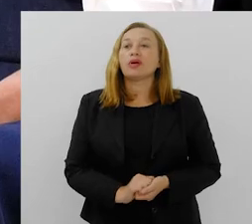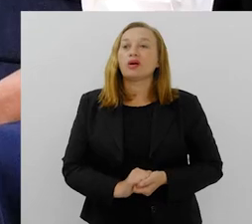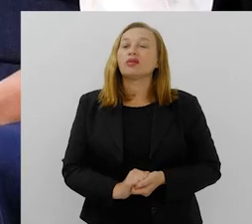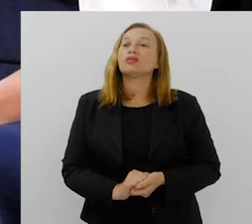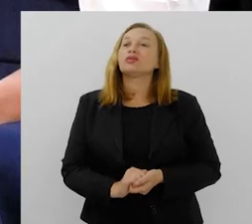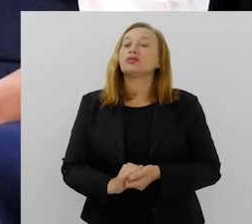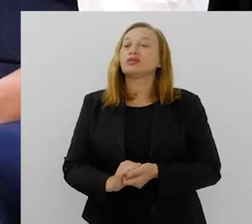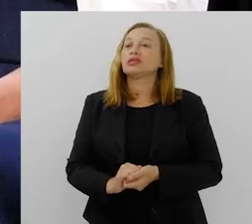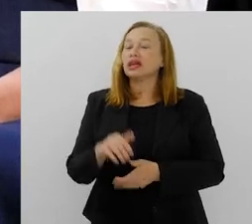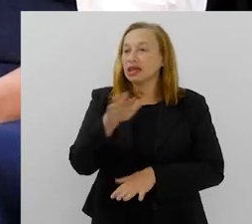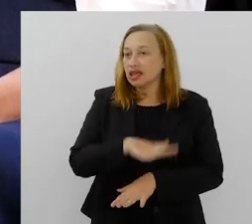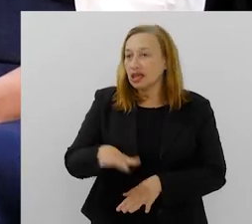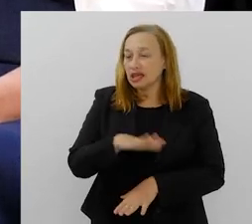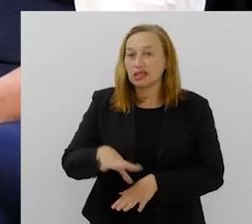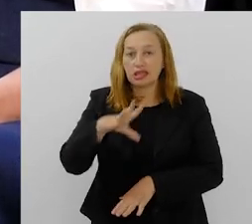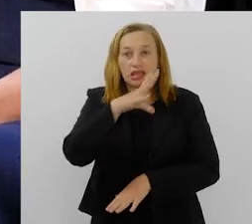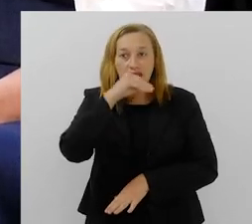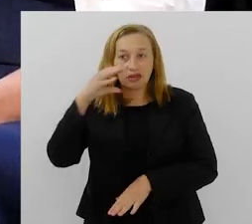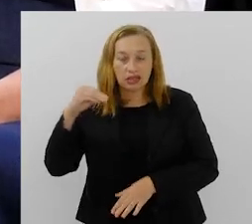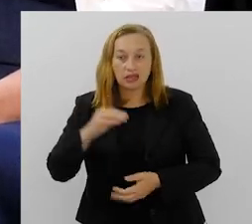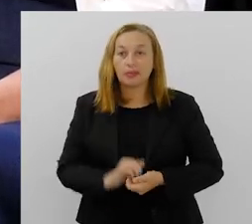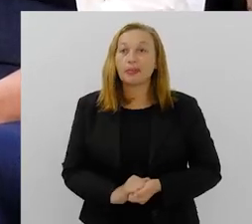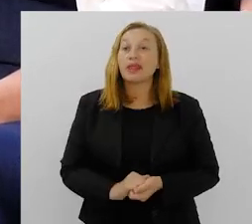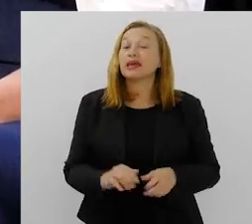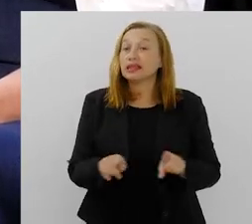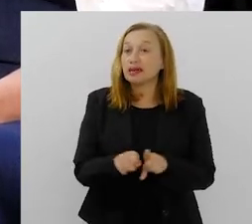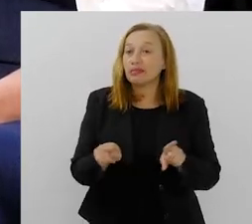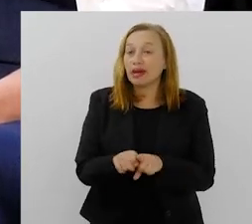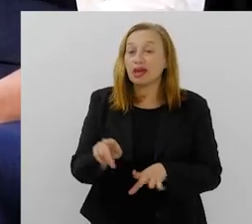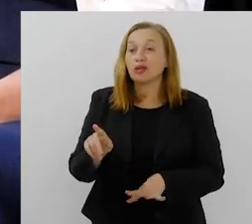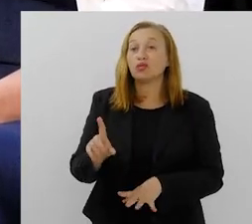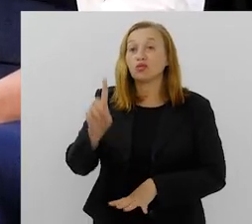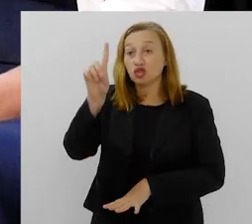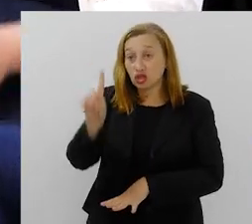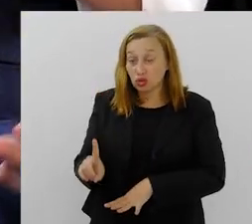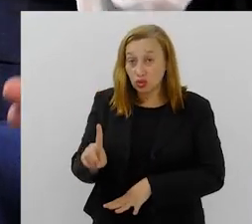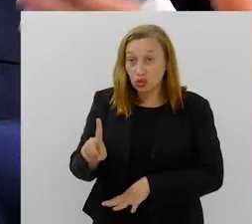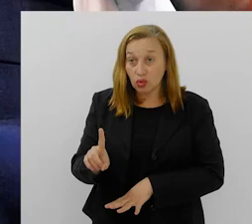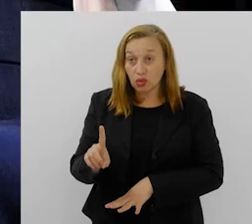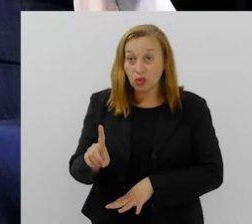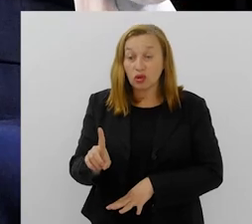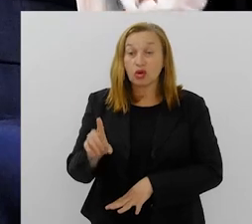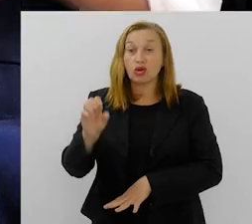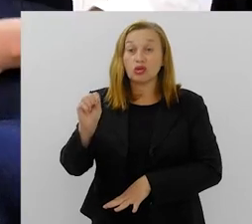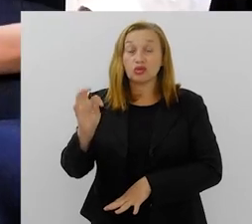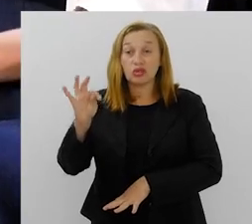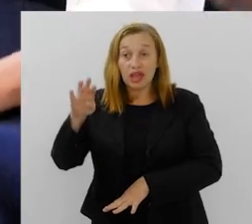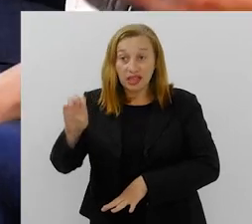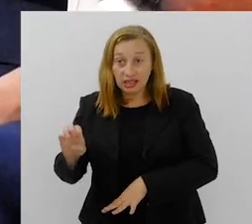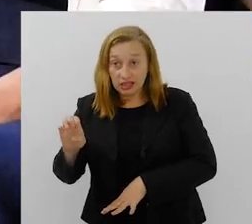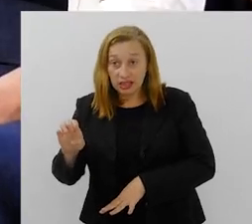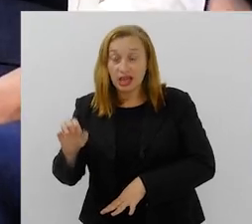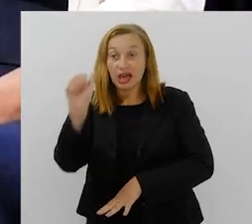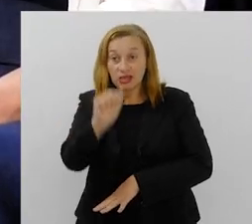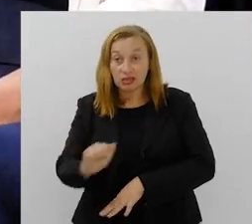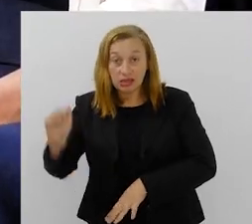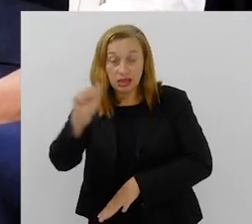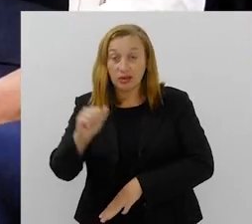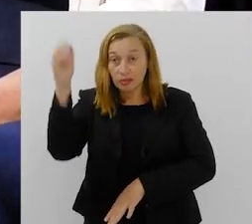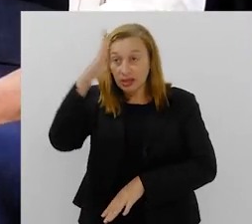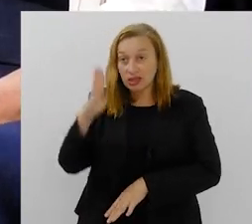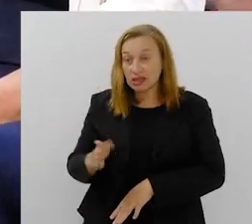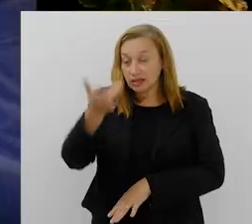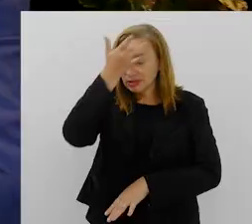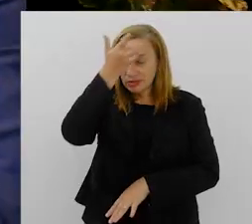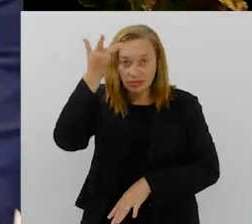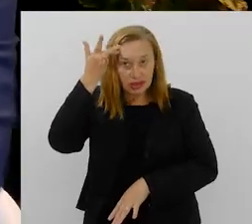Nacional da Criança e do Adolescente. E aqui também o diretor regional, sudeste da Abrasme, Associação Brasileira de Saúde